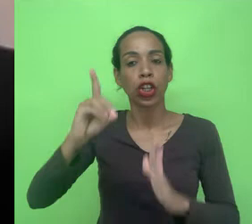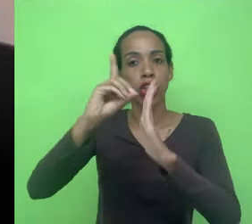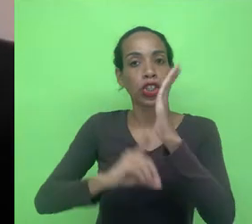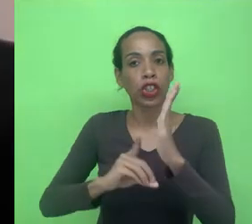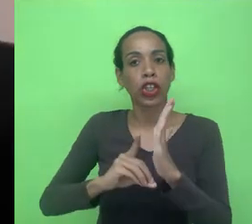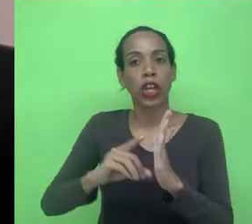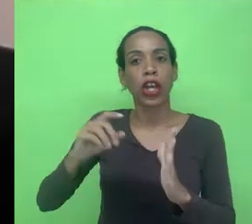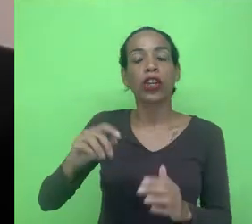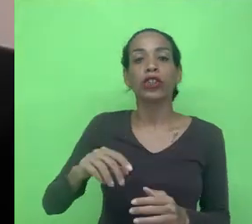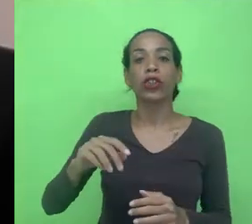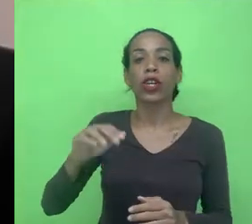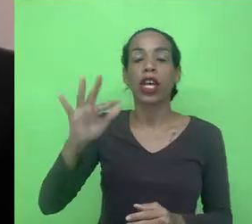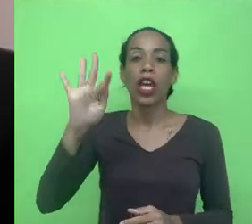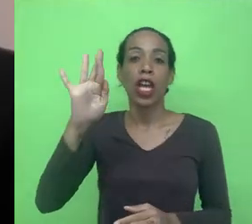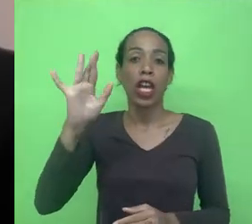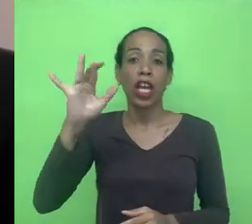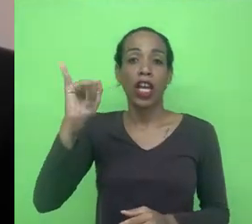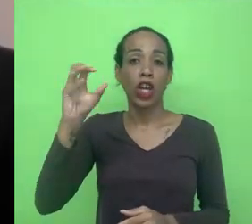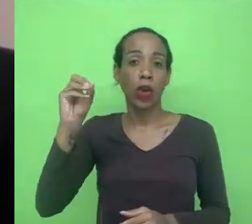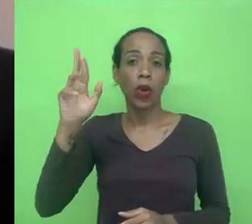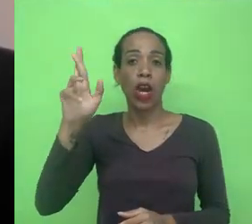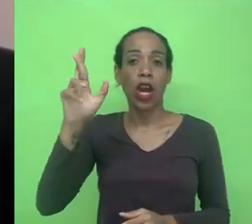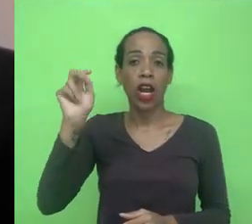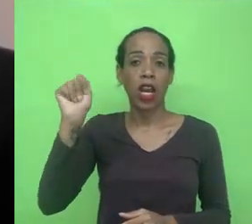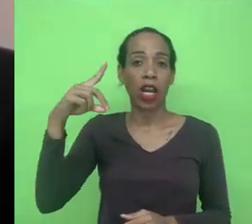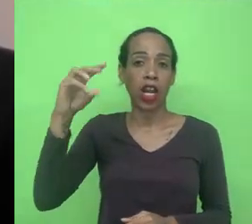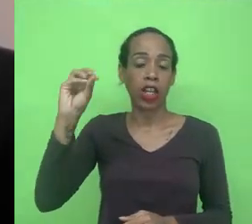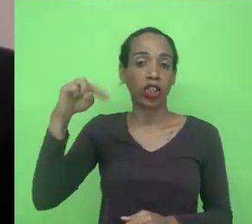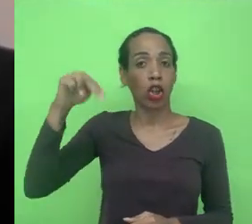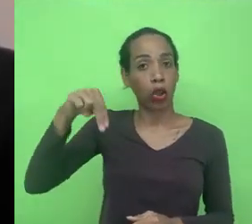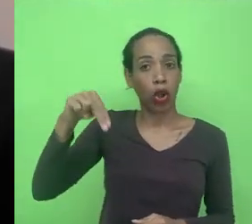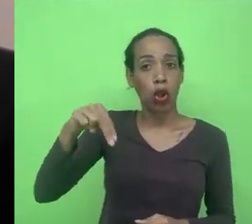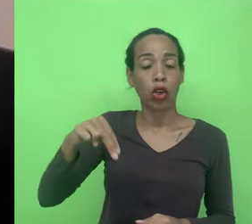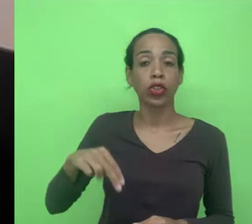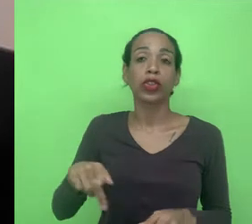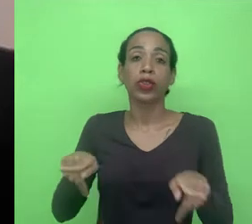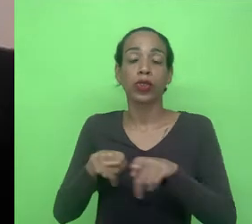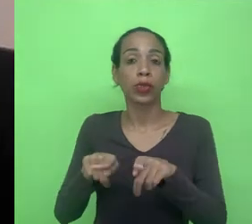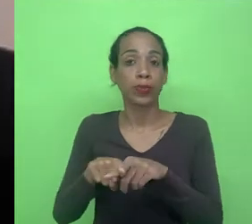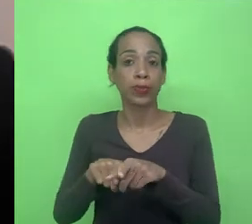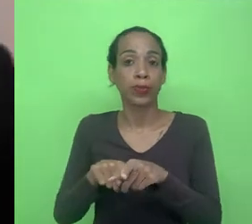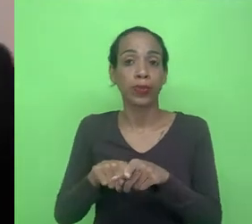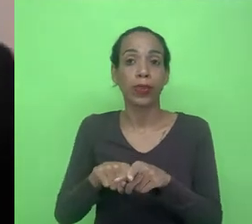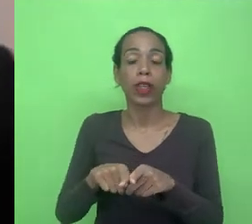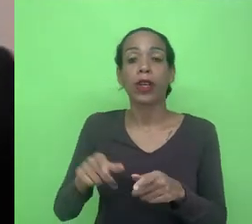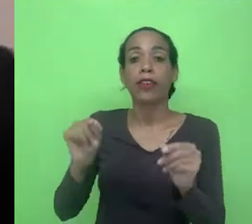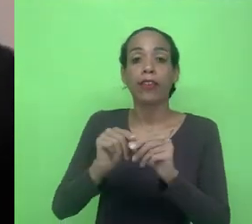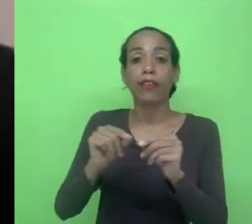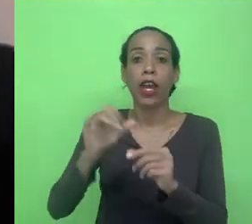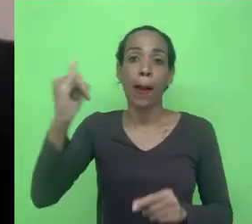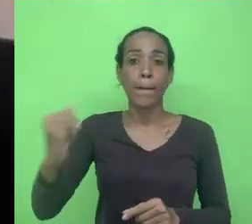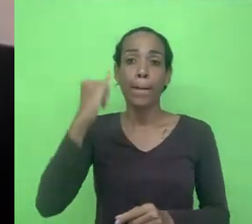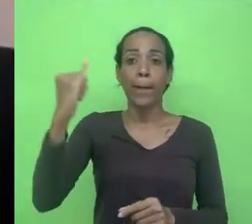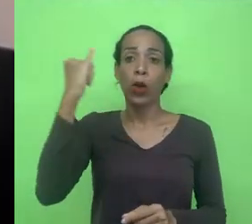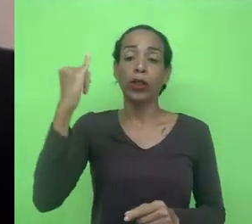Norte, mestre em doutor em Direito pela Universidade do Vale dos Sinos, do Rio dos Sinos, e também realizou uma importante